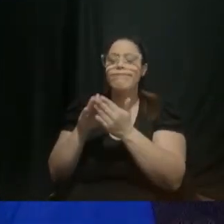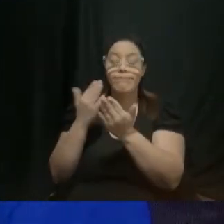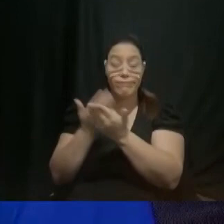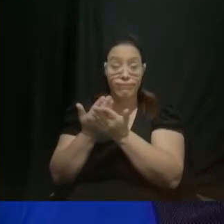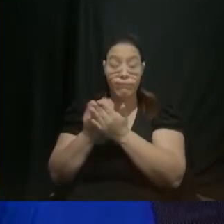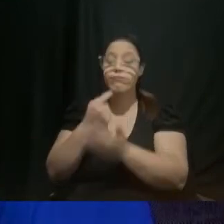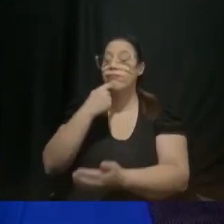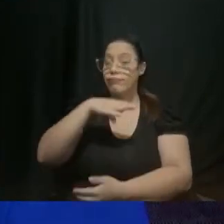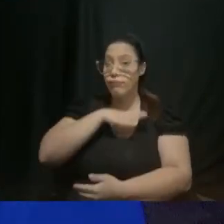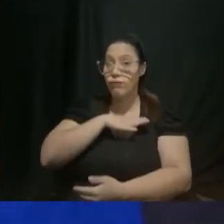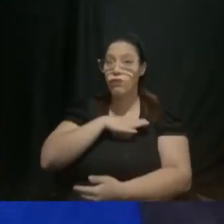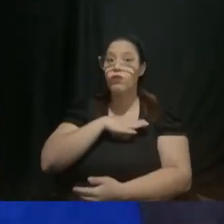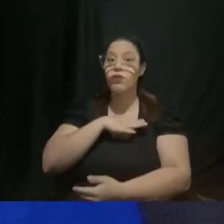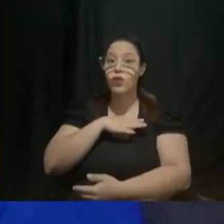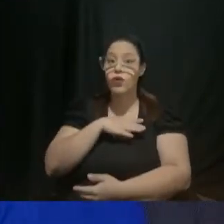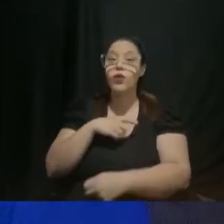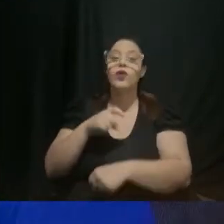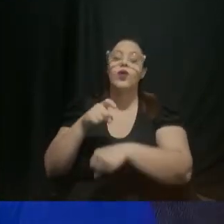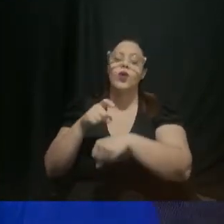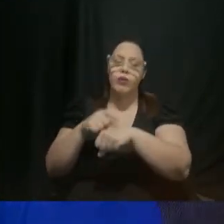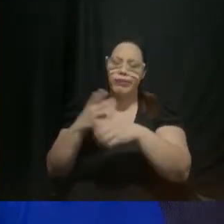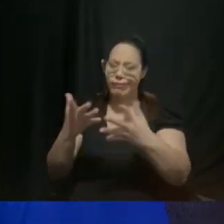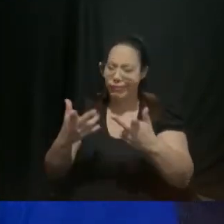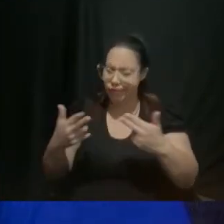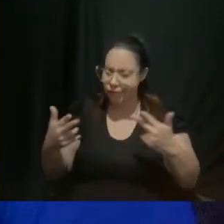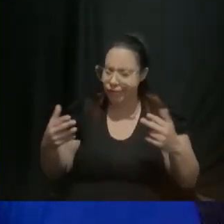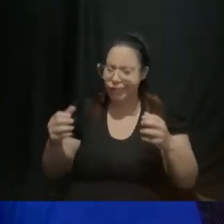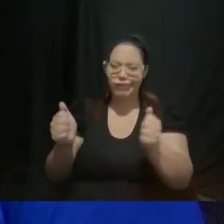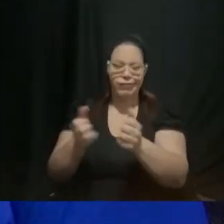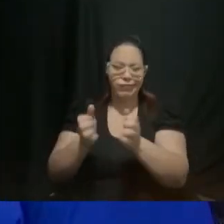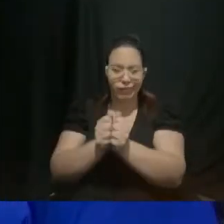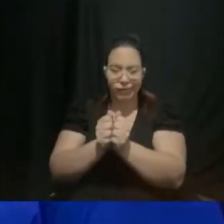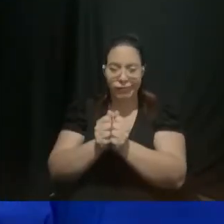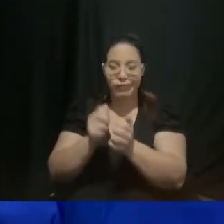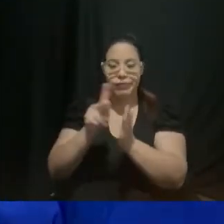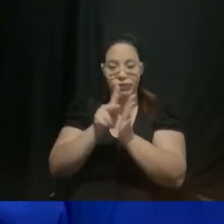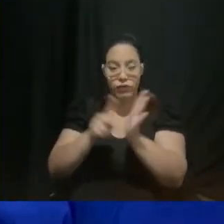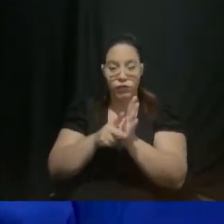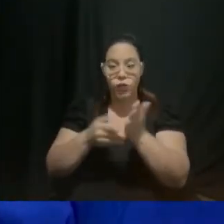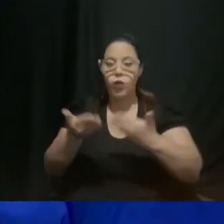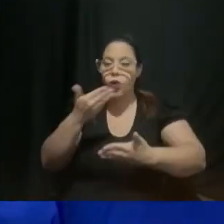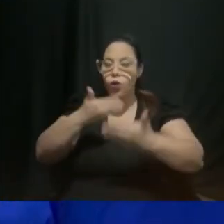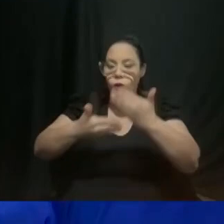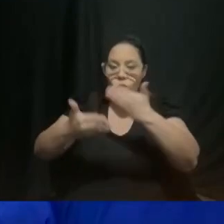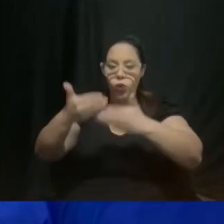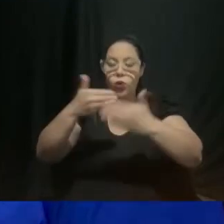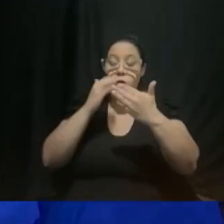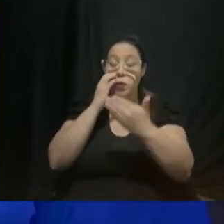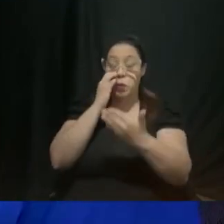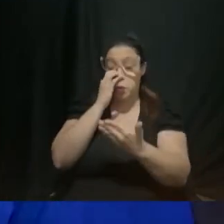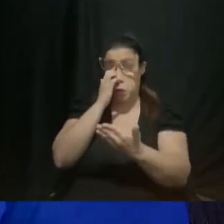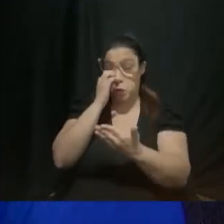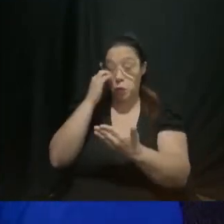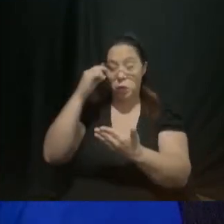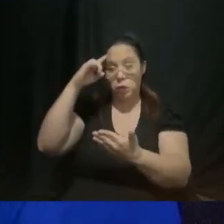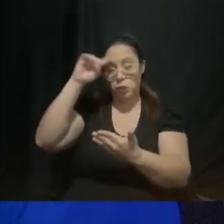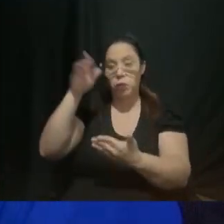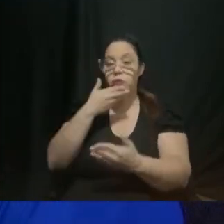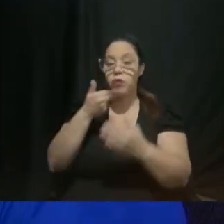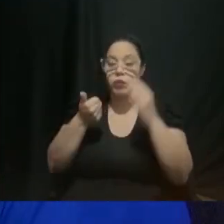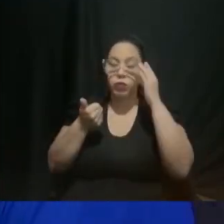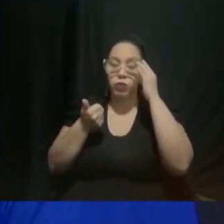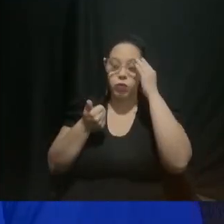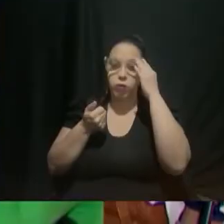tanta gente que faz parte desse projeto São ações desenvolvidas para cada dia estar melhorando cada vez mais o programa de